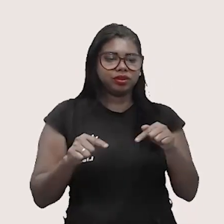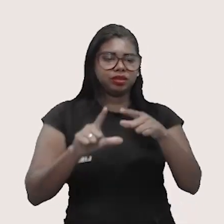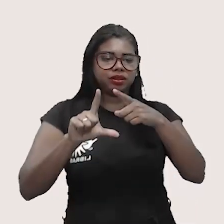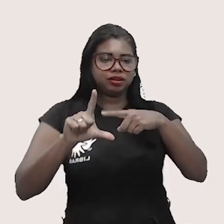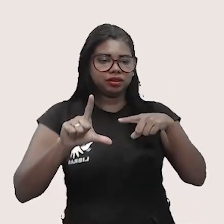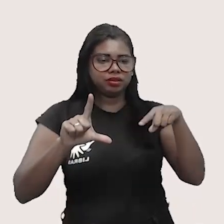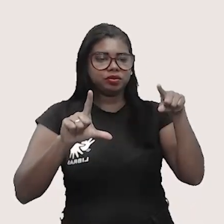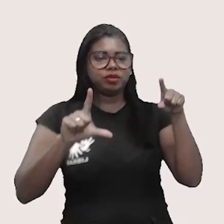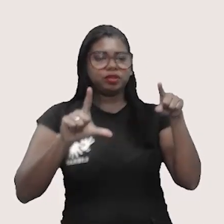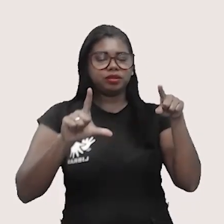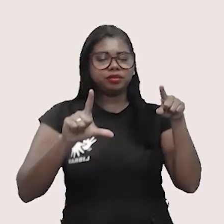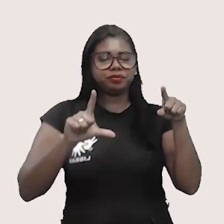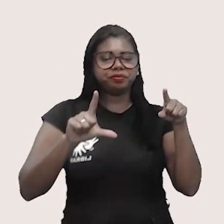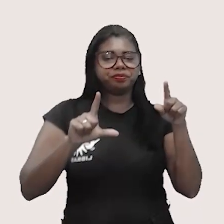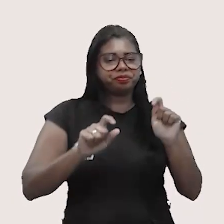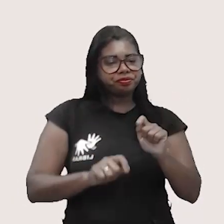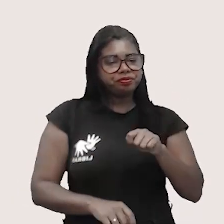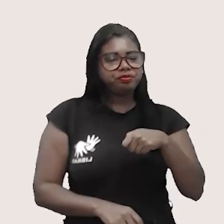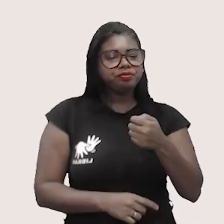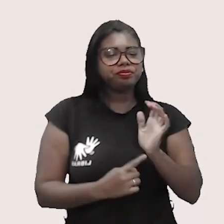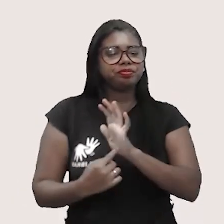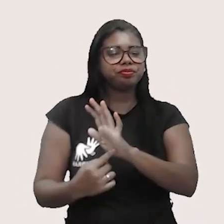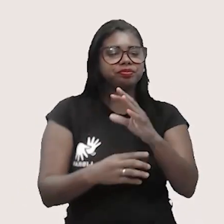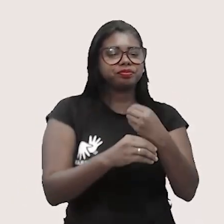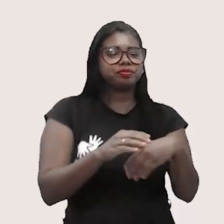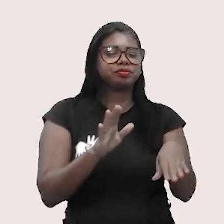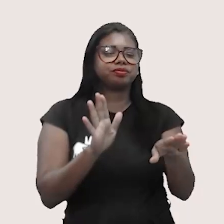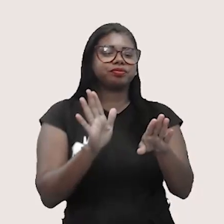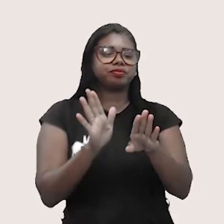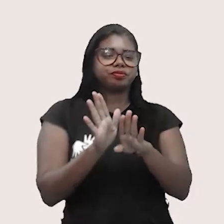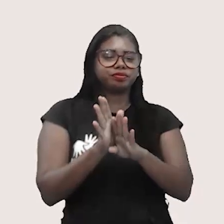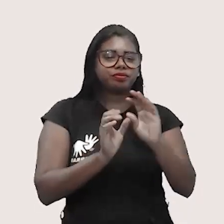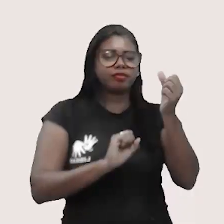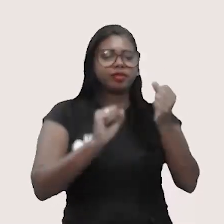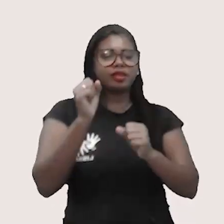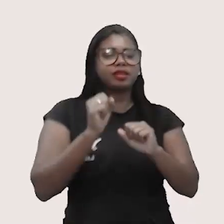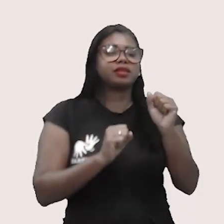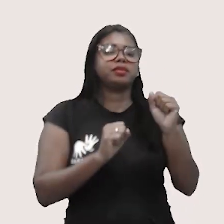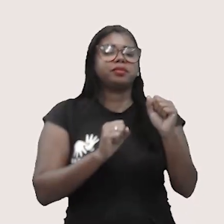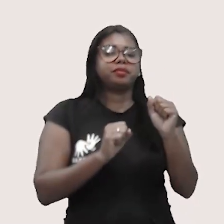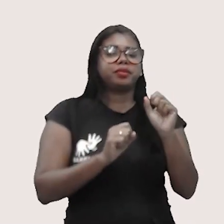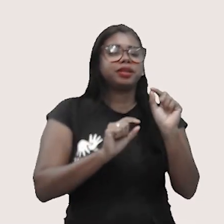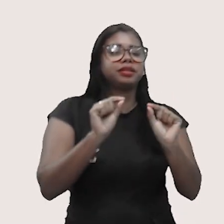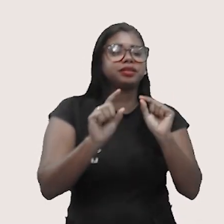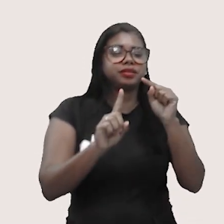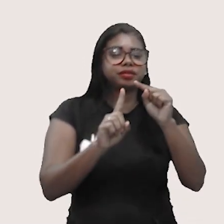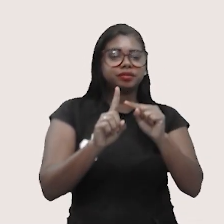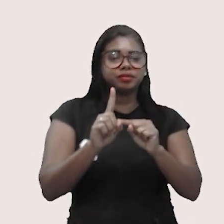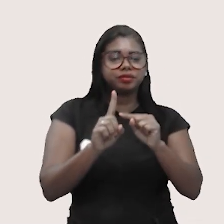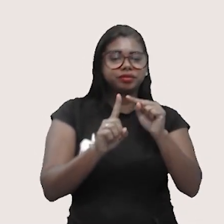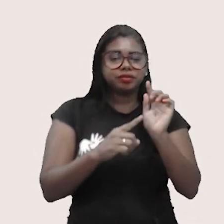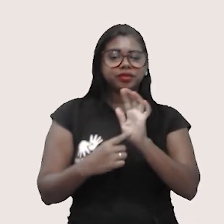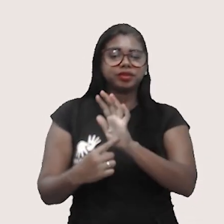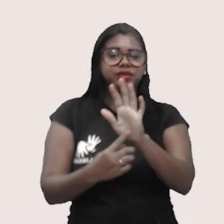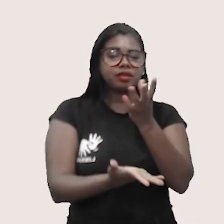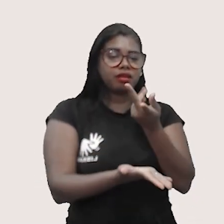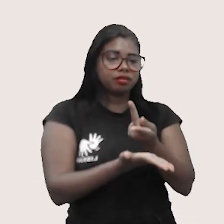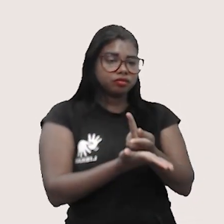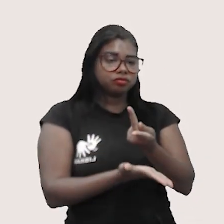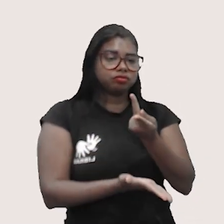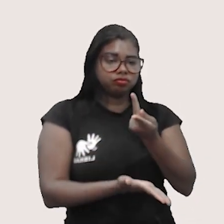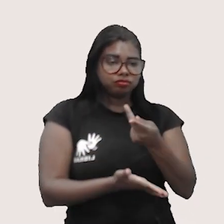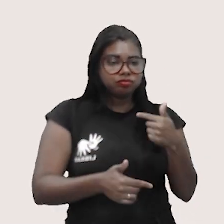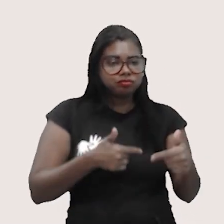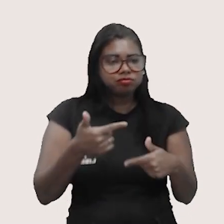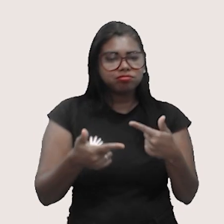maneira, impulsionadamente, nós vamos chegar nas máquinas térmicas. Máquinas essas que vão realizar um trabalho